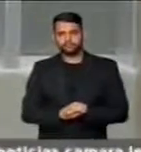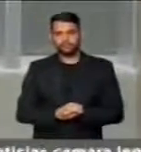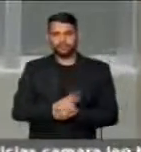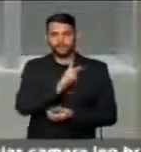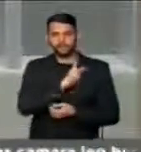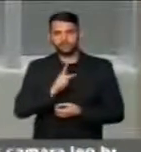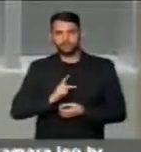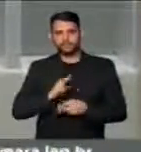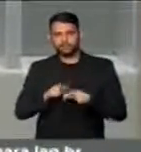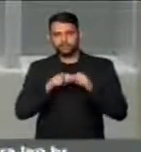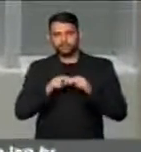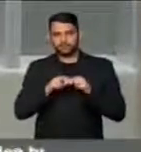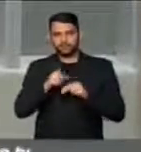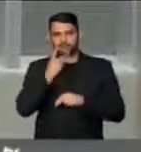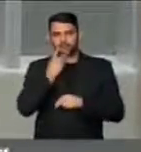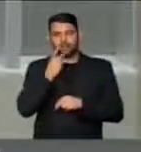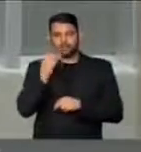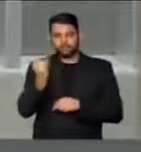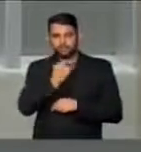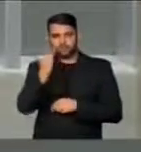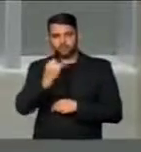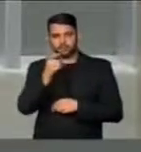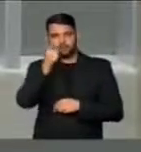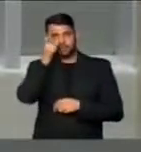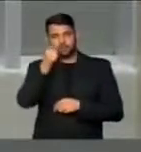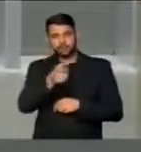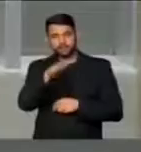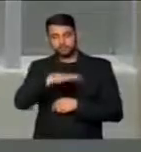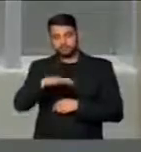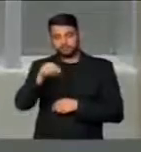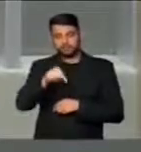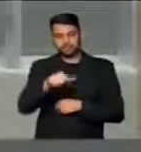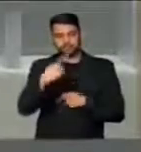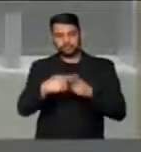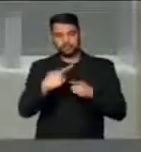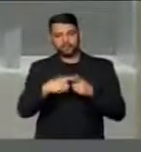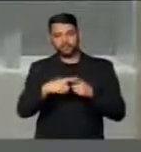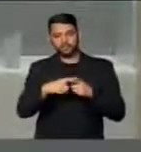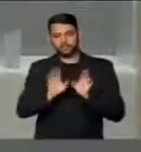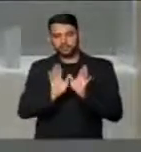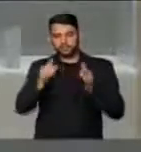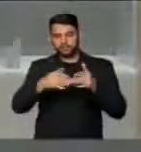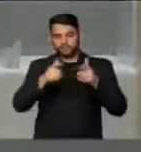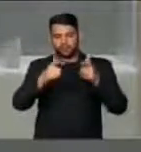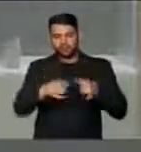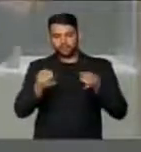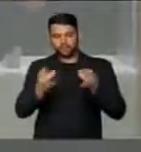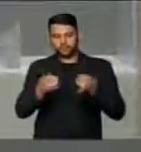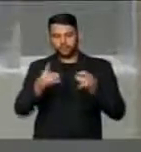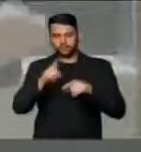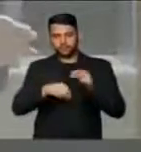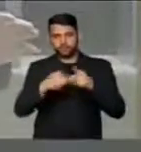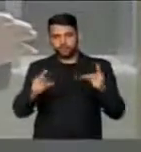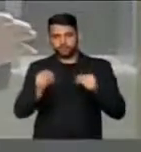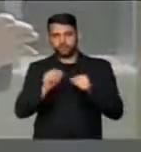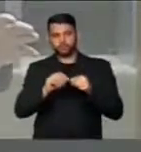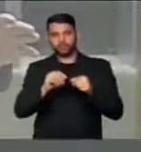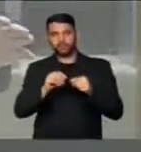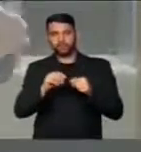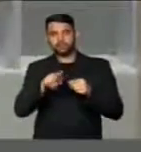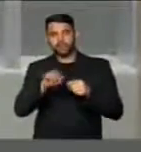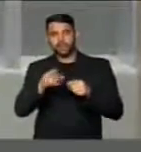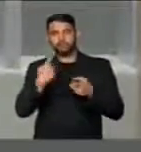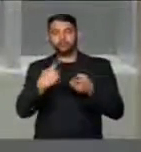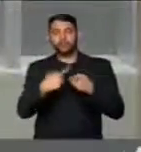Presidente, apenas dizer, é importante ter atenção para isso, porque se define os locais de venda dos produtos, das marcas,